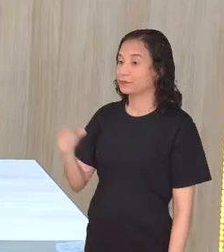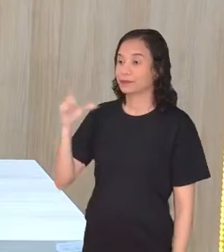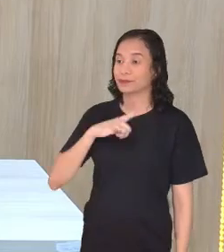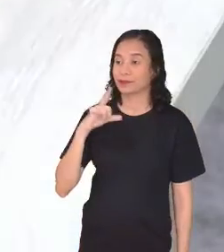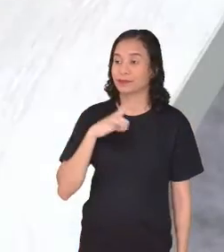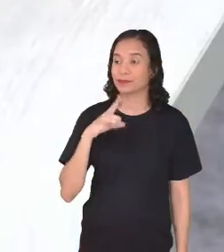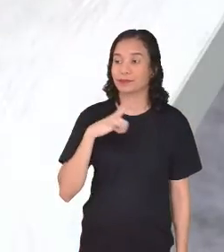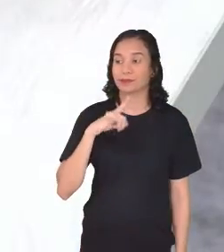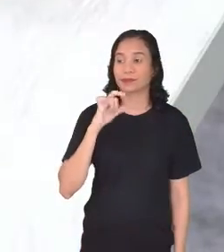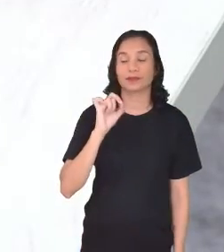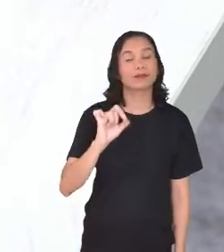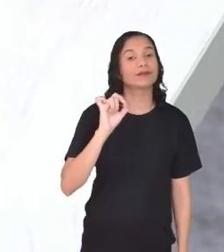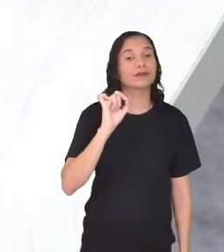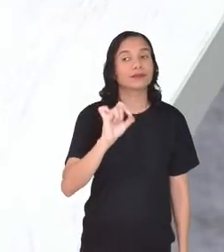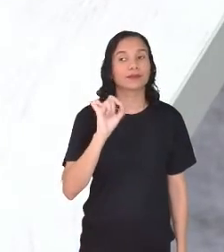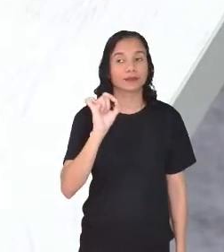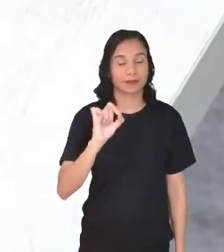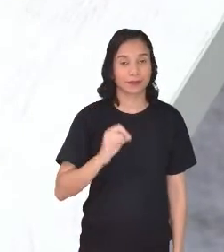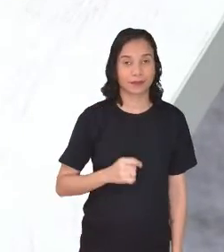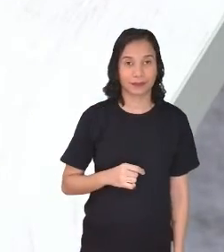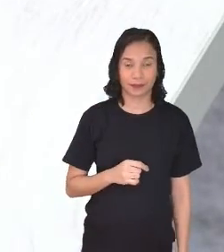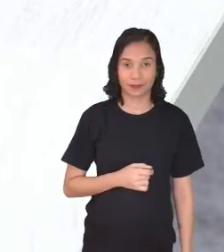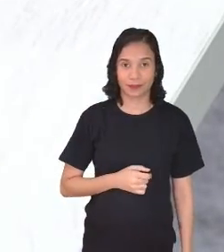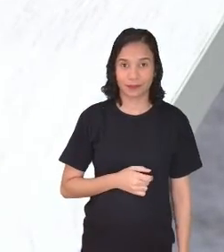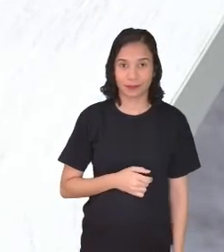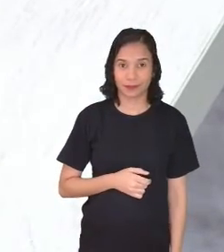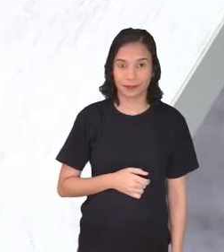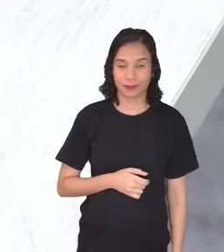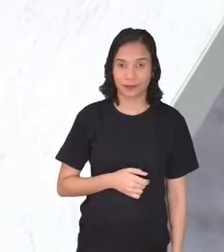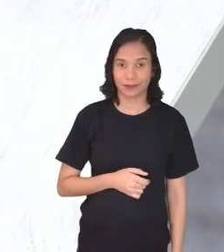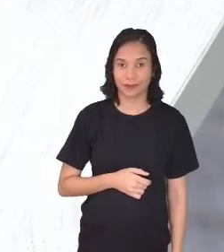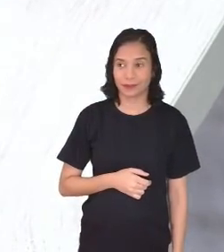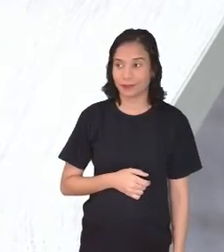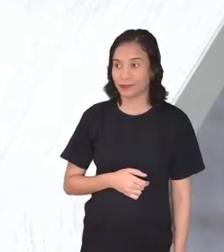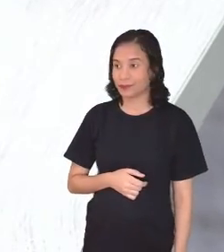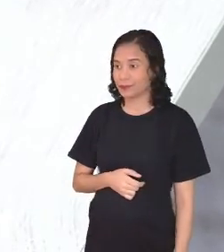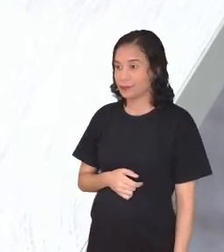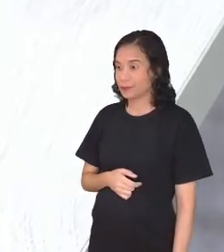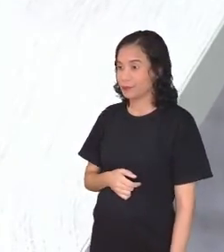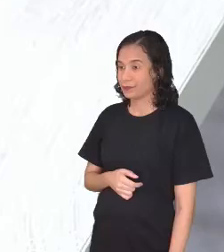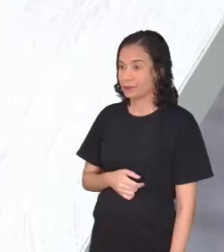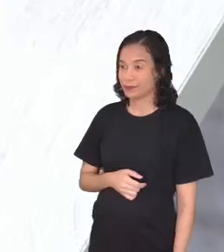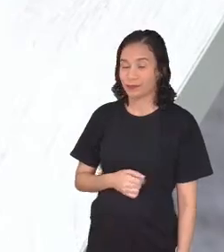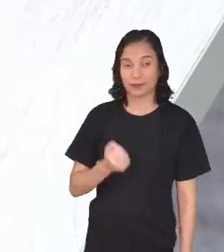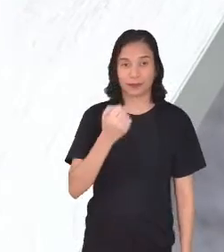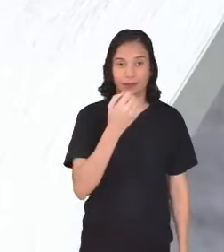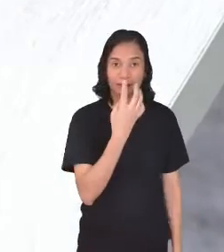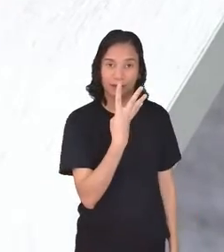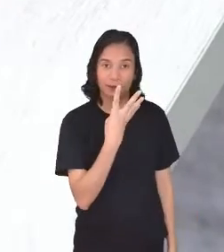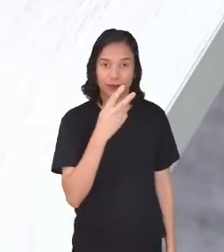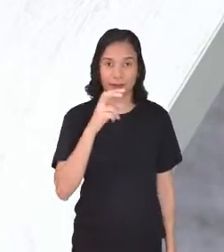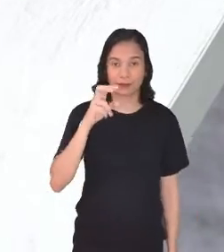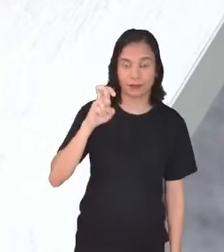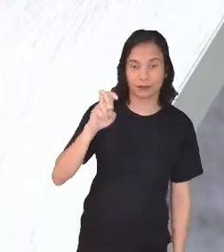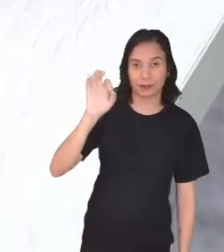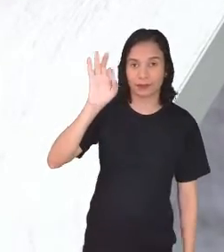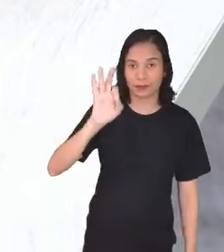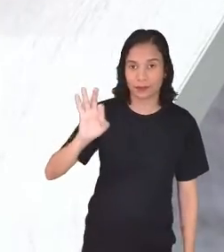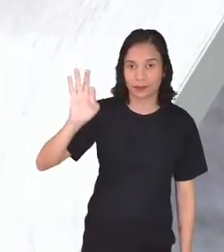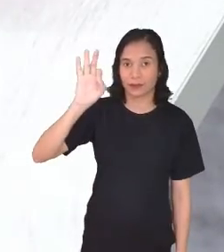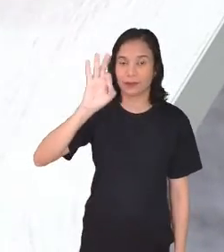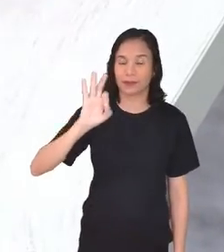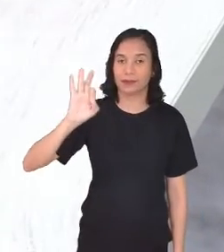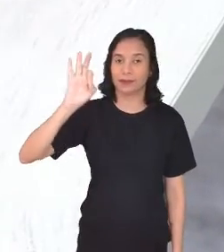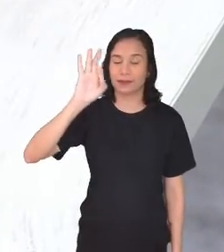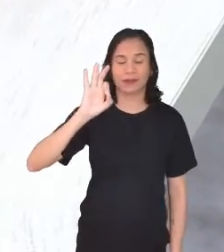eu tenho 45 graus. Eita, ele